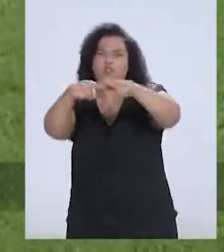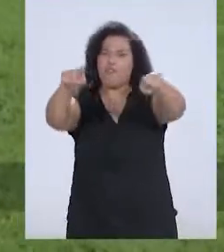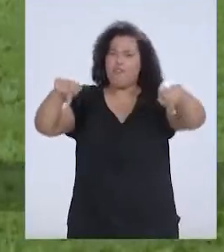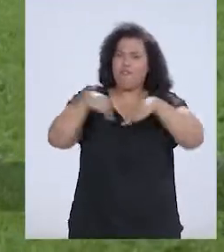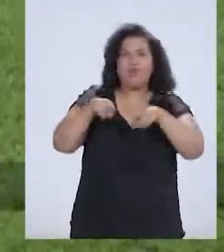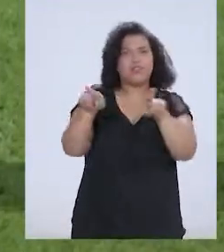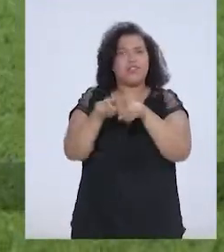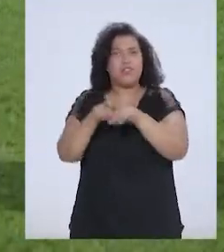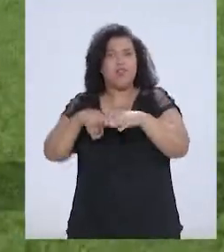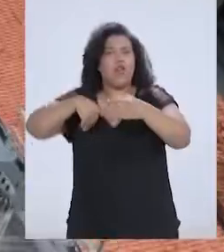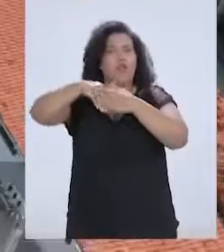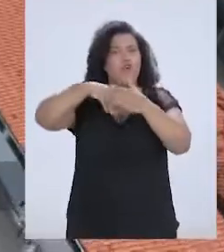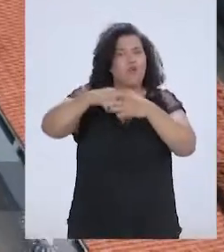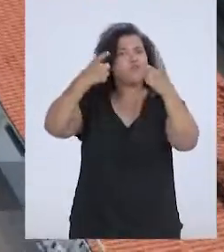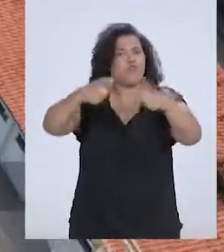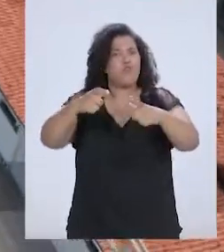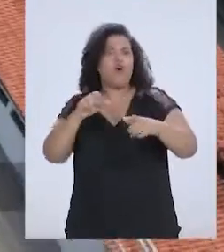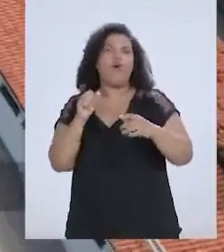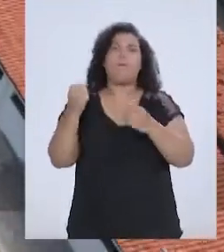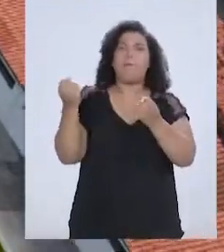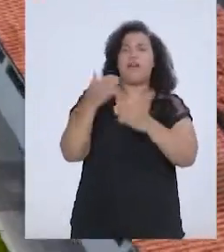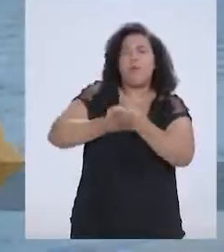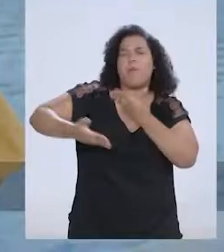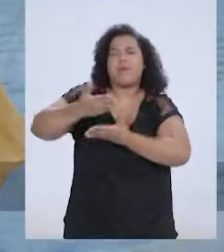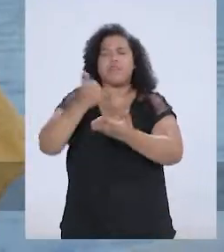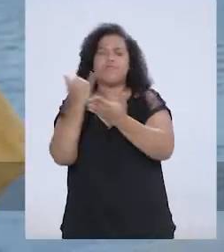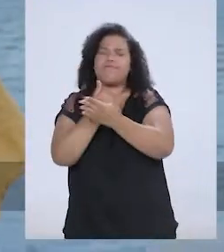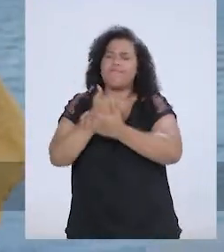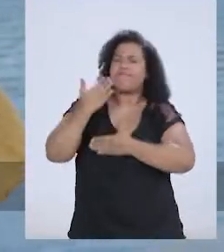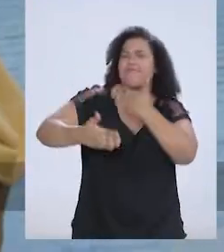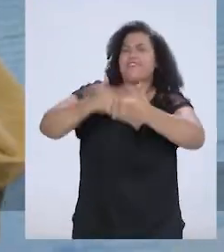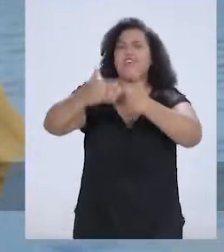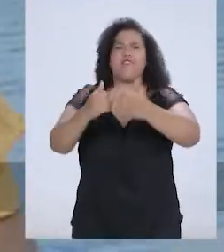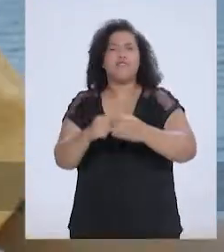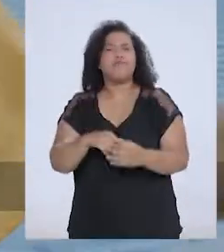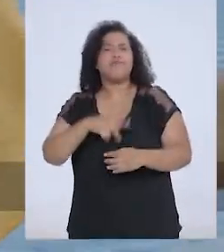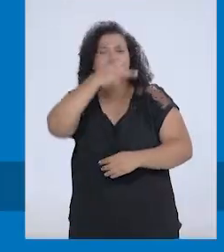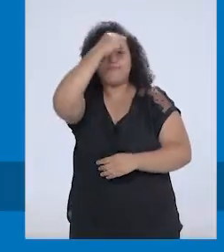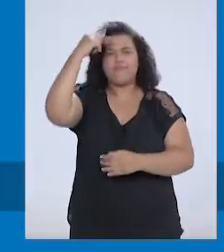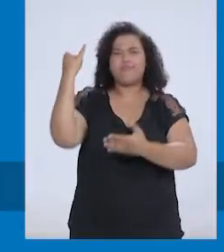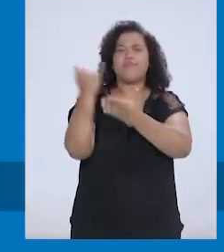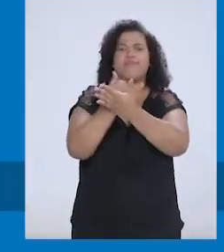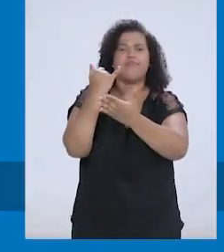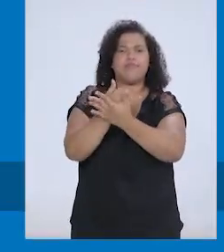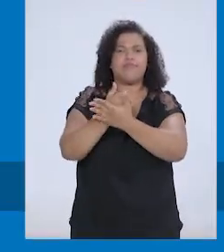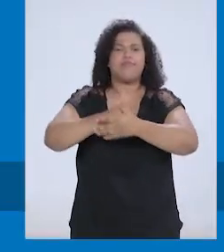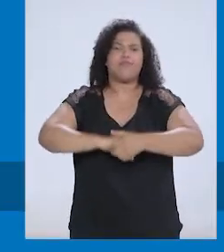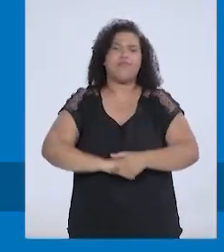do campo de futebol amador. Através de parcerias para Itabuna continuar avançando. Prefeitura de Itabuna. Prefeitura